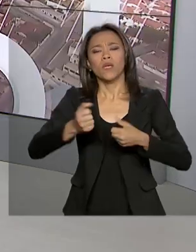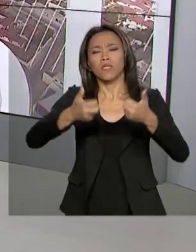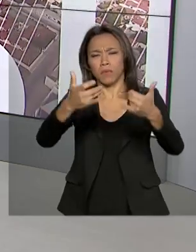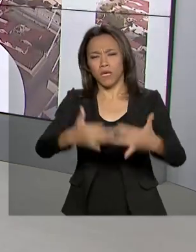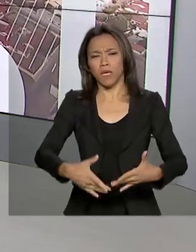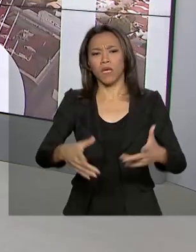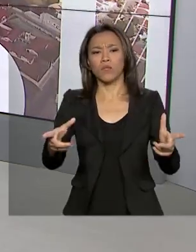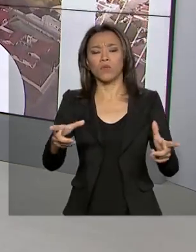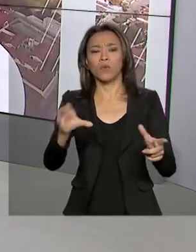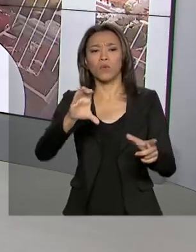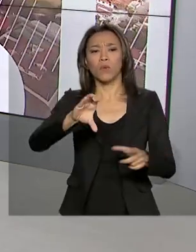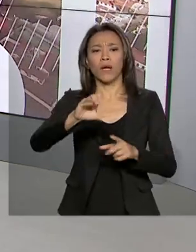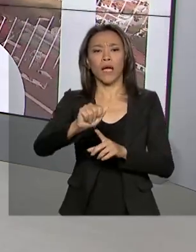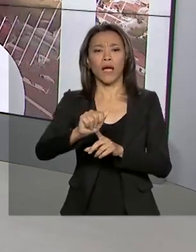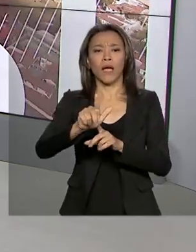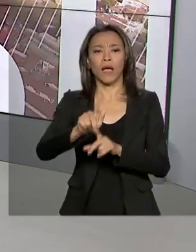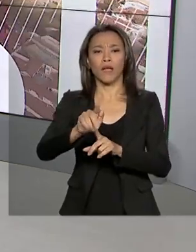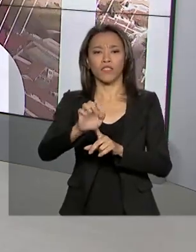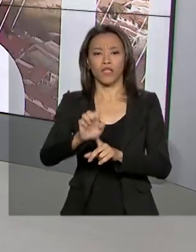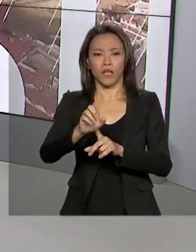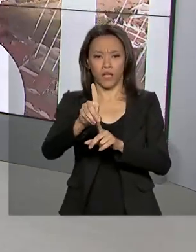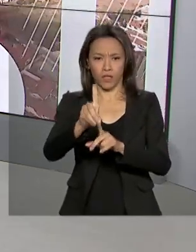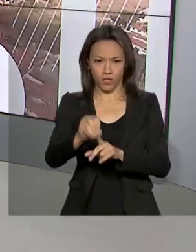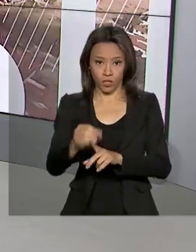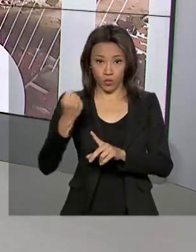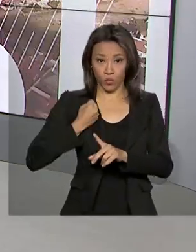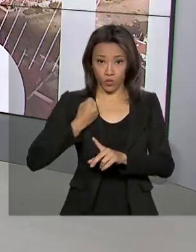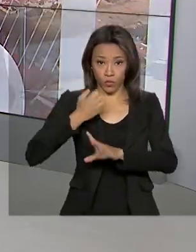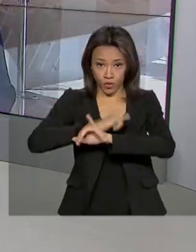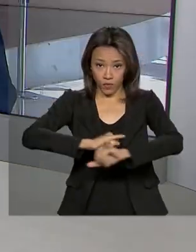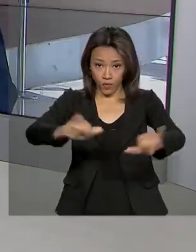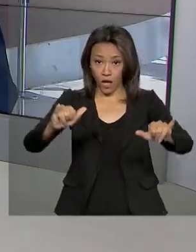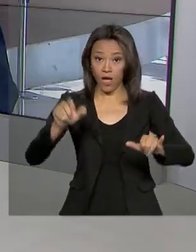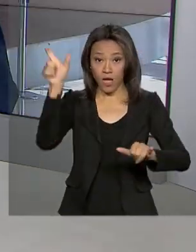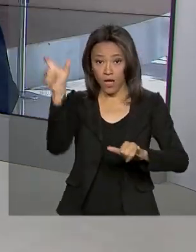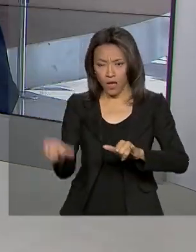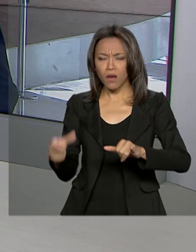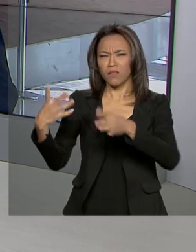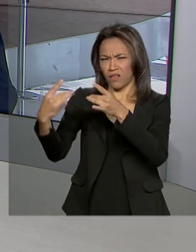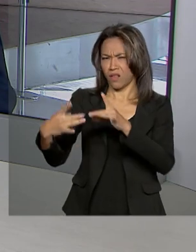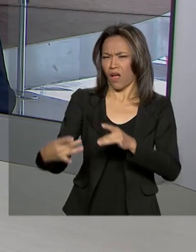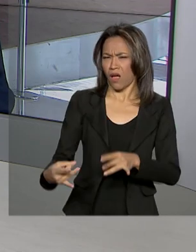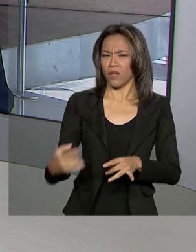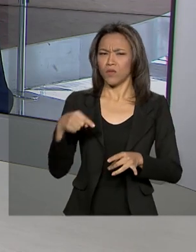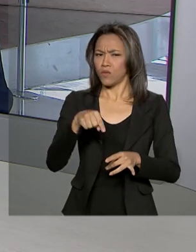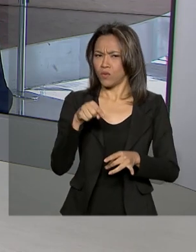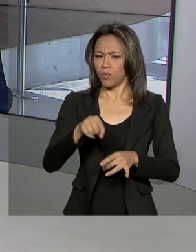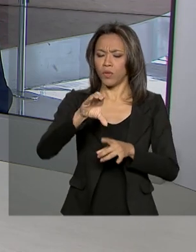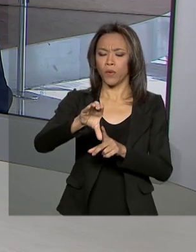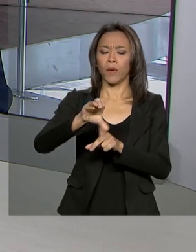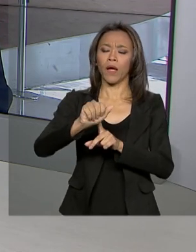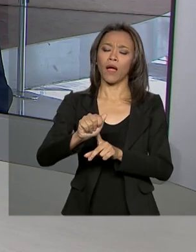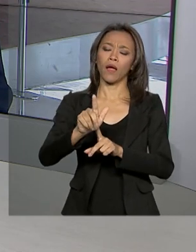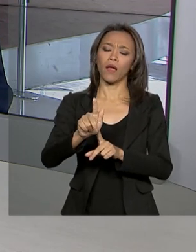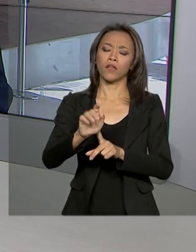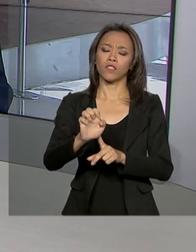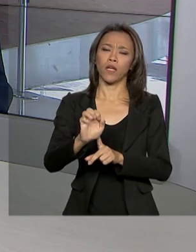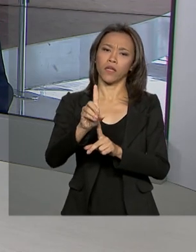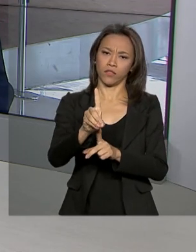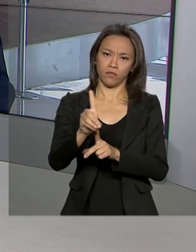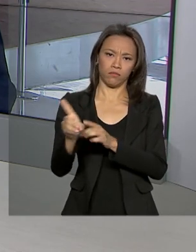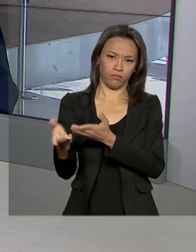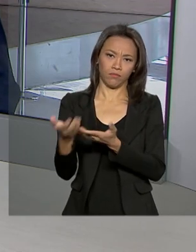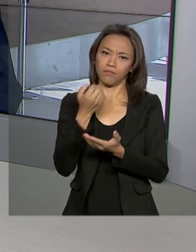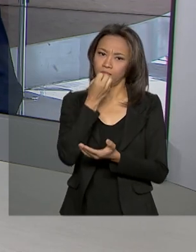Vamos então agora ao Palácio do Planalto, falar com o repórter Glauco de Queiroz. Ele traz pra gente informações aí sobre o Caged. Oi Glauco, bom dia pra você.